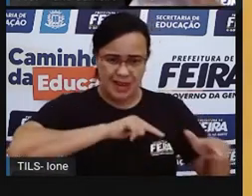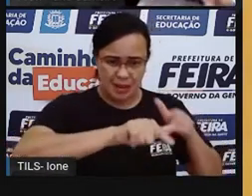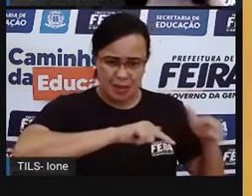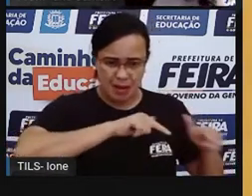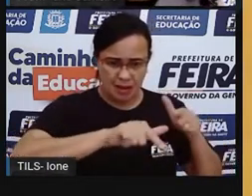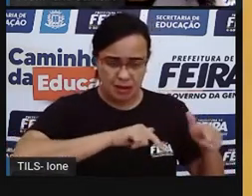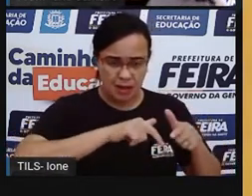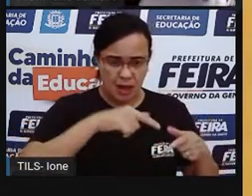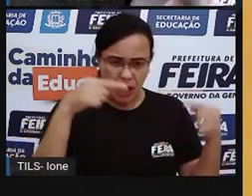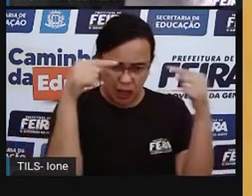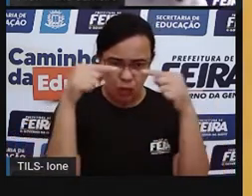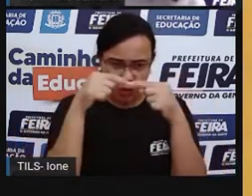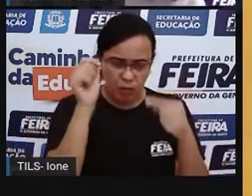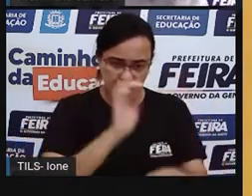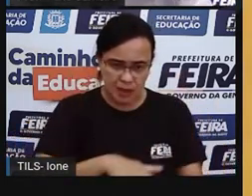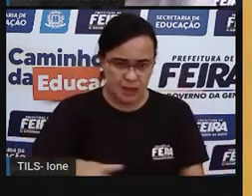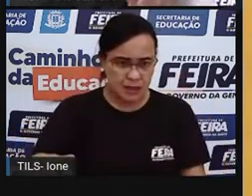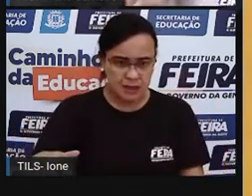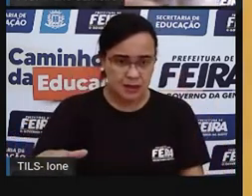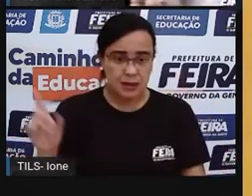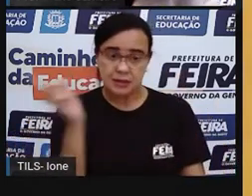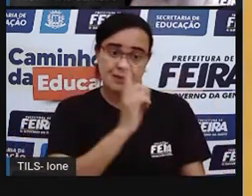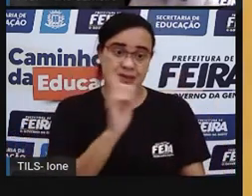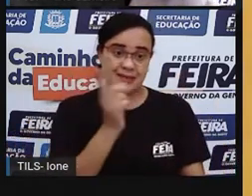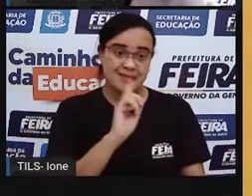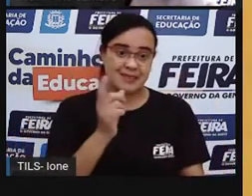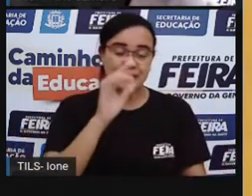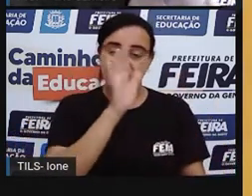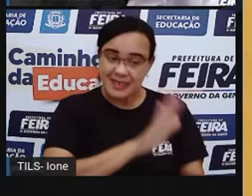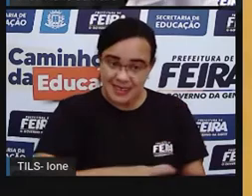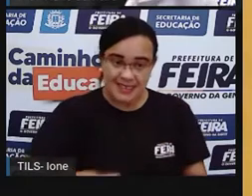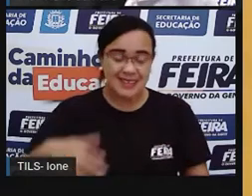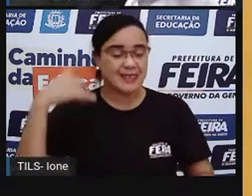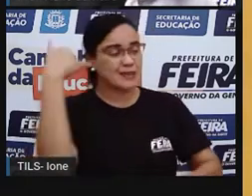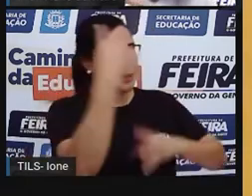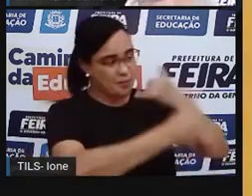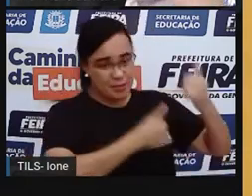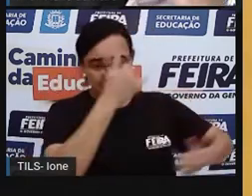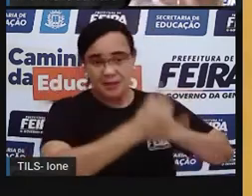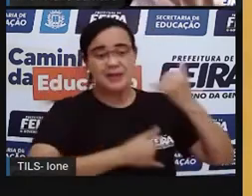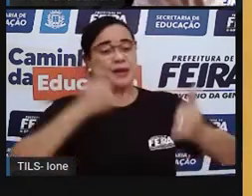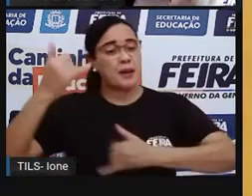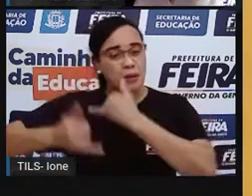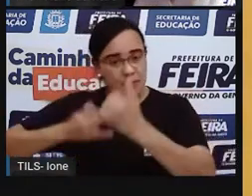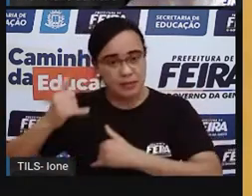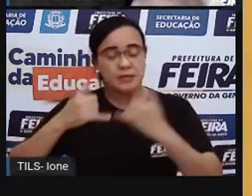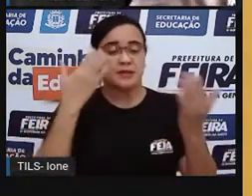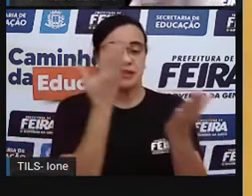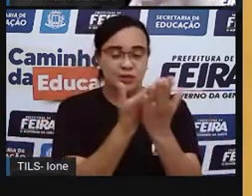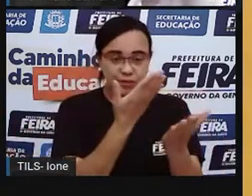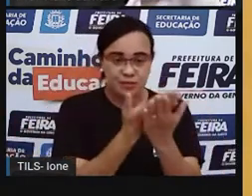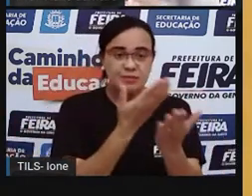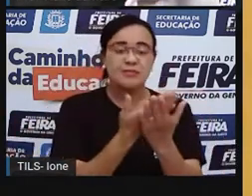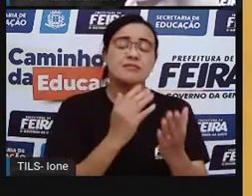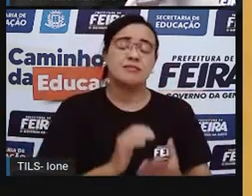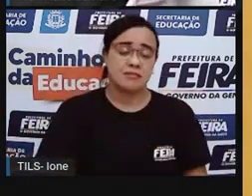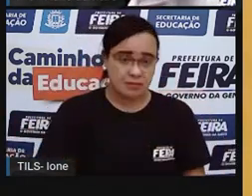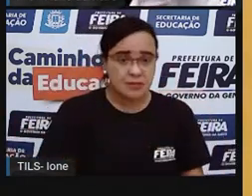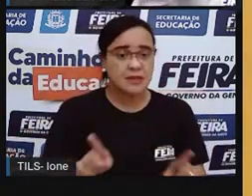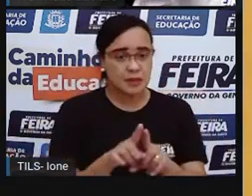deve brincar e estudar, né? E a gente também já conversou sobre isso, né? Que a criança, ela não pode